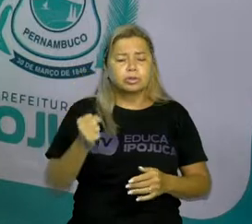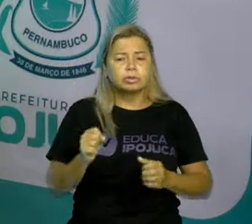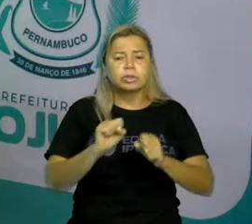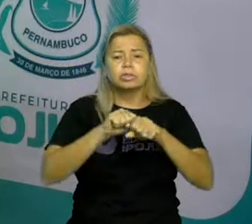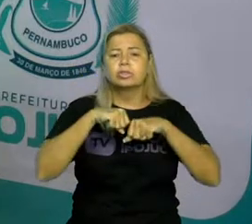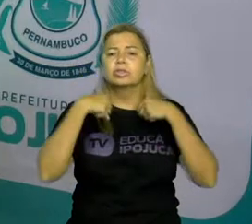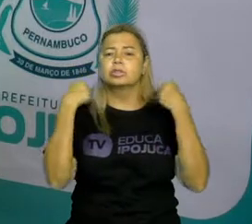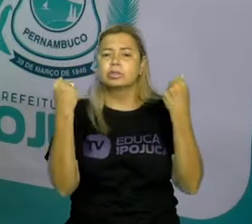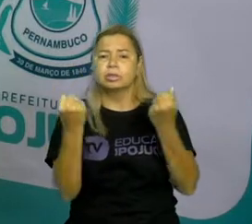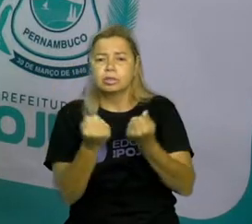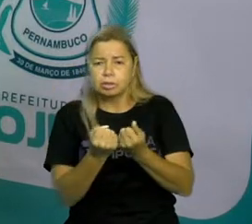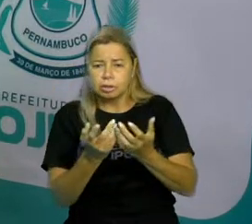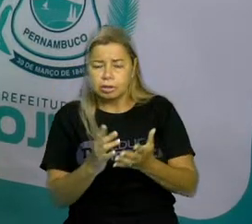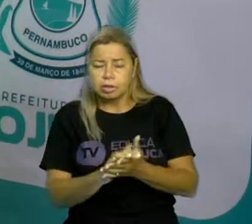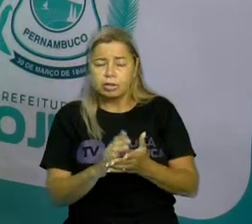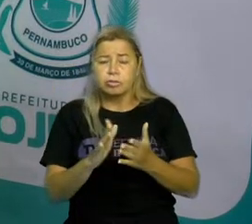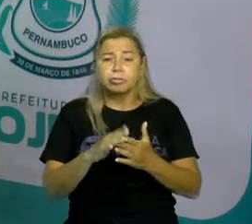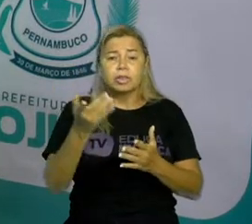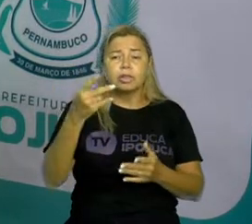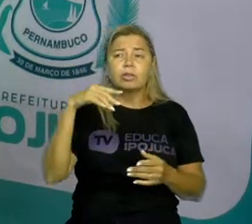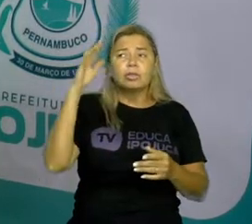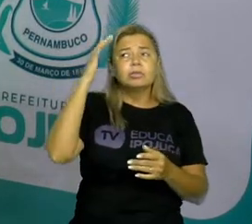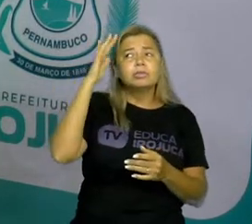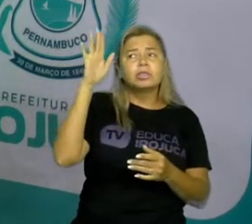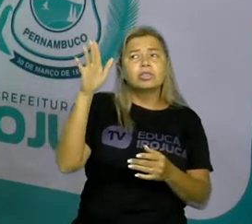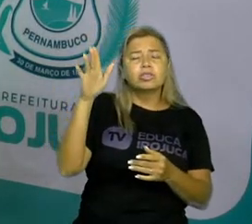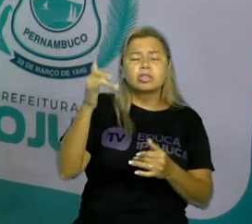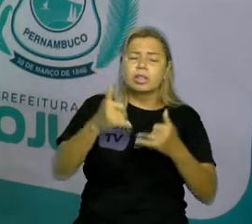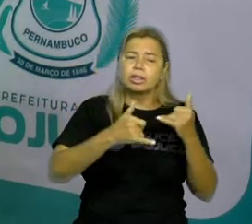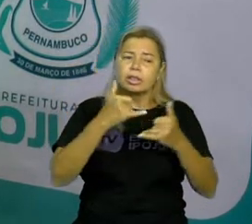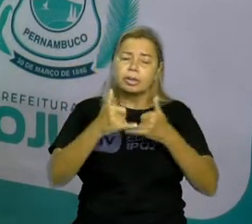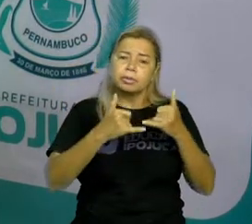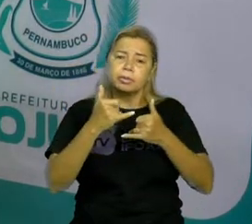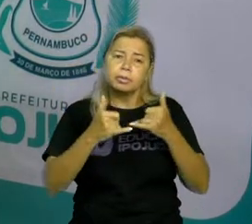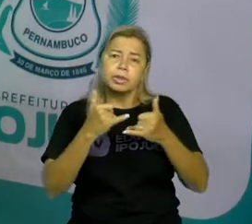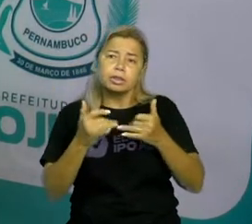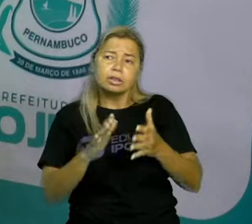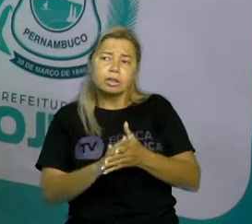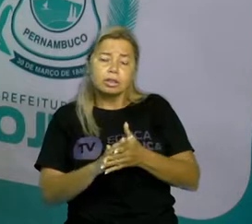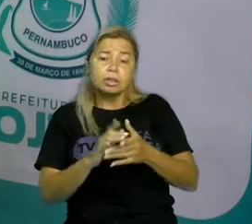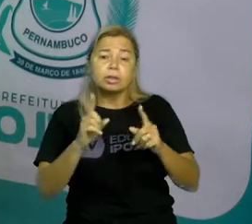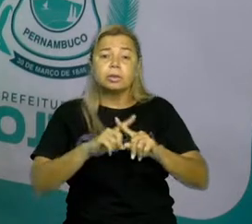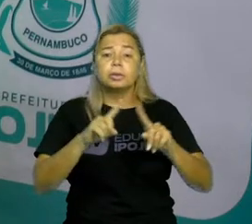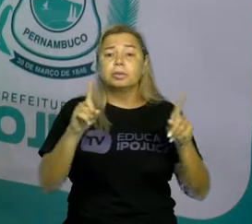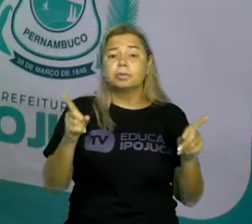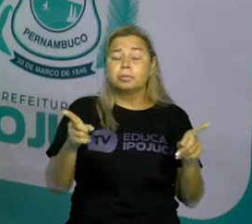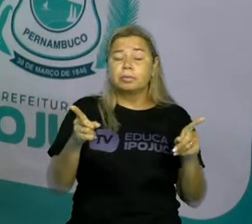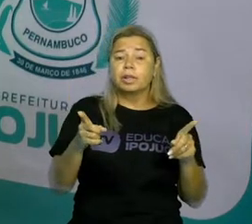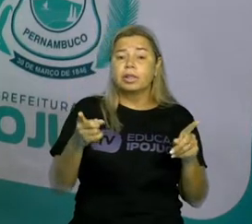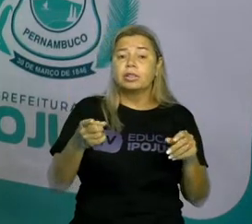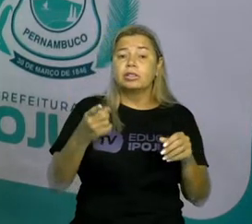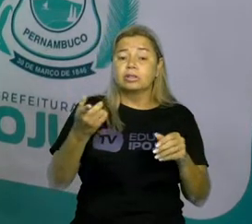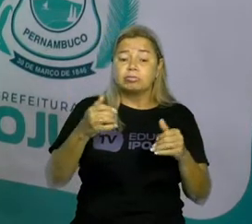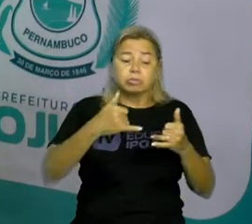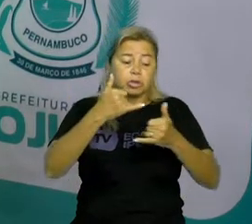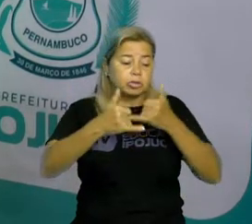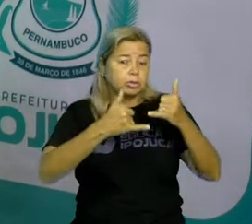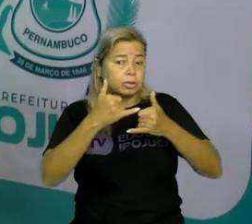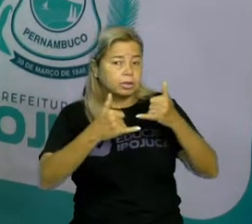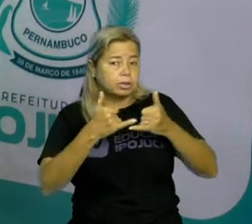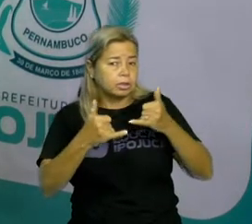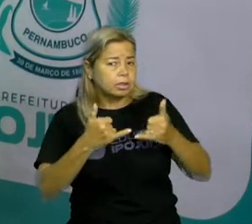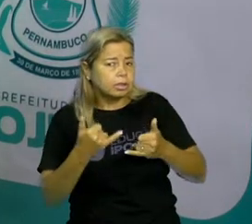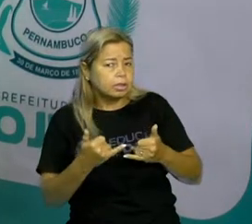só uma brincadeira solta, mas não! As brincadeiras e os jogos desenvolvem muito a nossa mente,